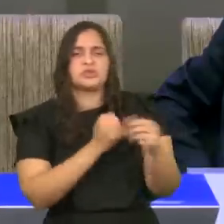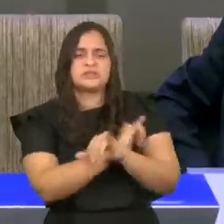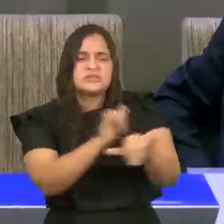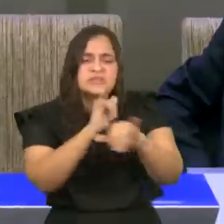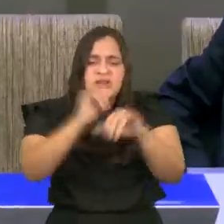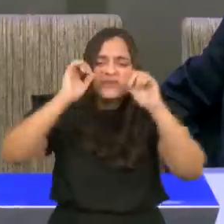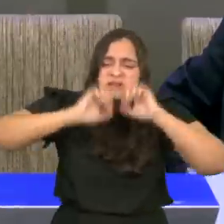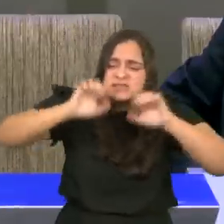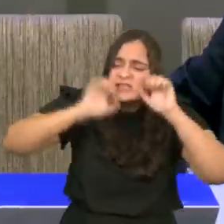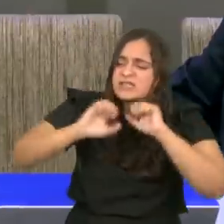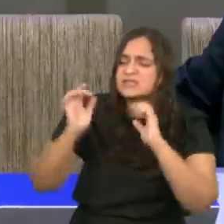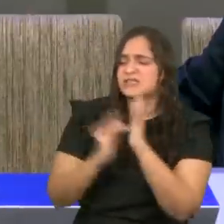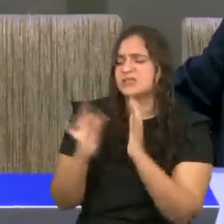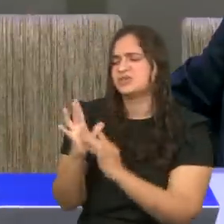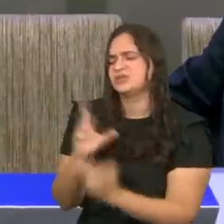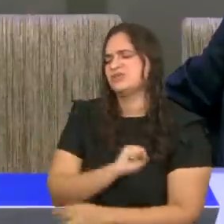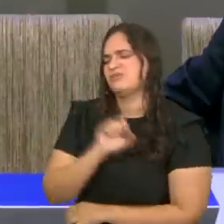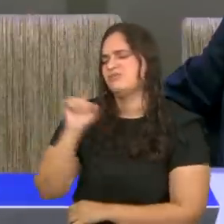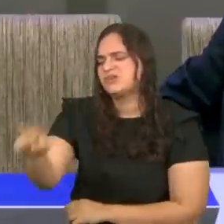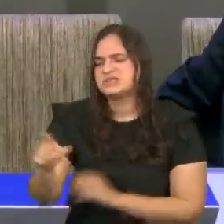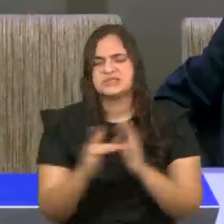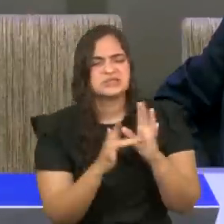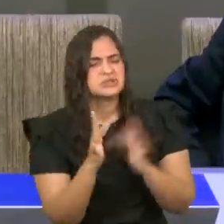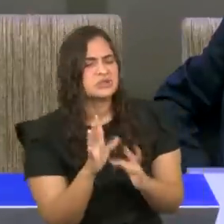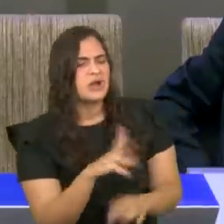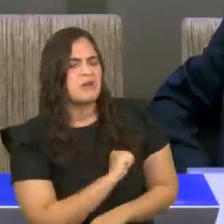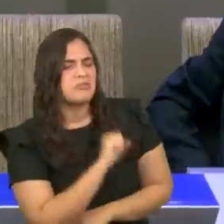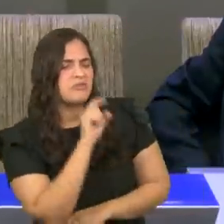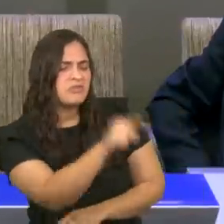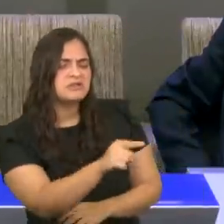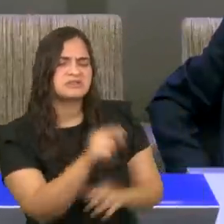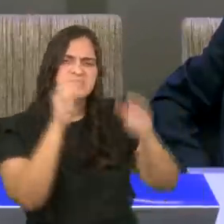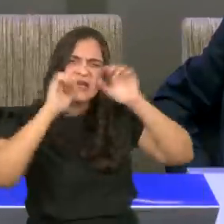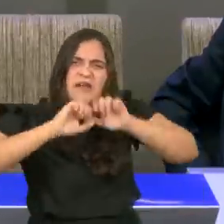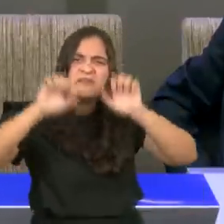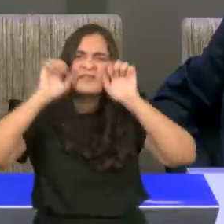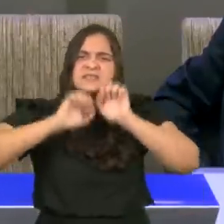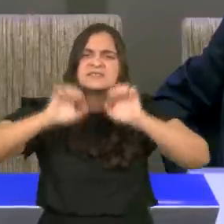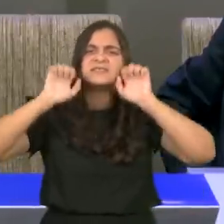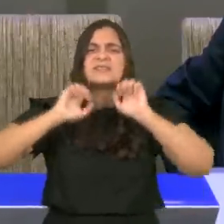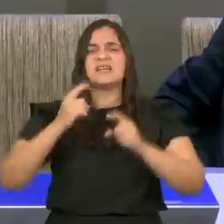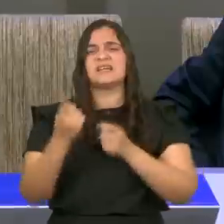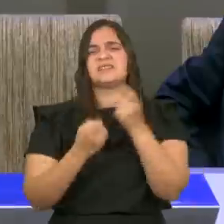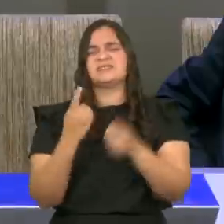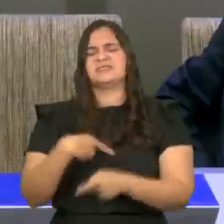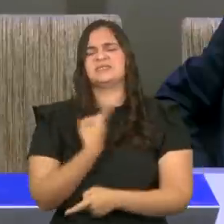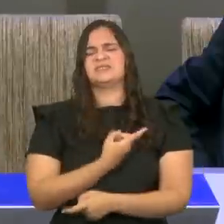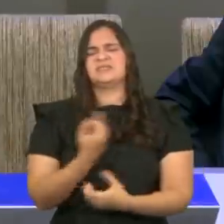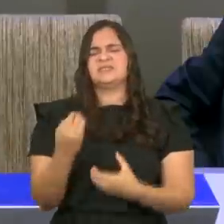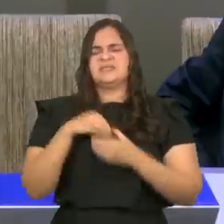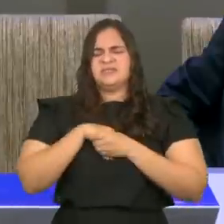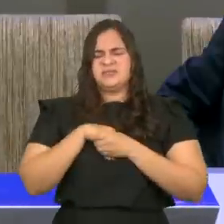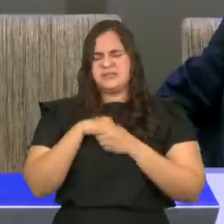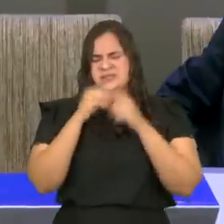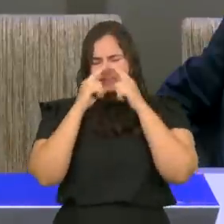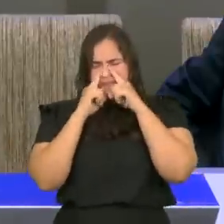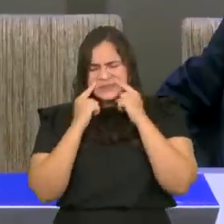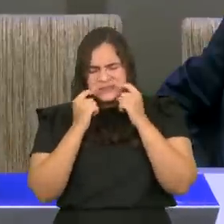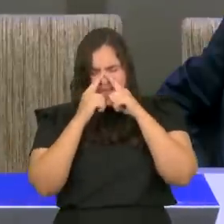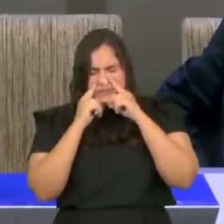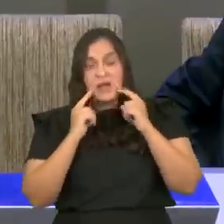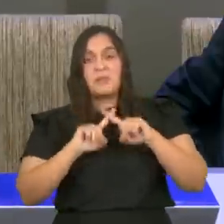às vezes, o coração, dilacerado, a alma, sangrando, mas, a luz, está brilhando, e, quando a luz, brilha,